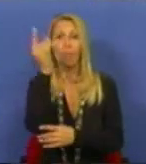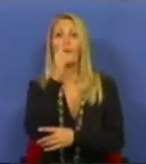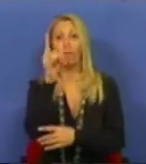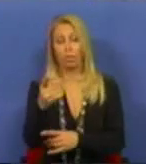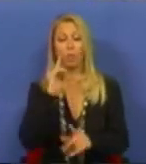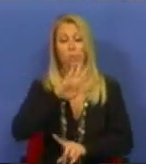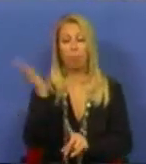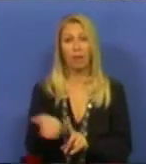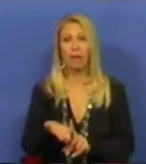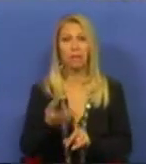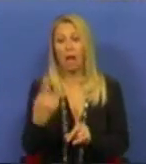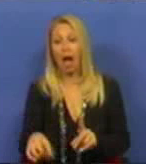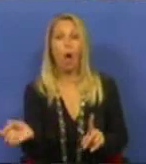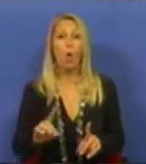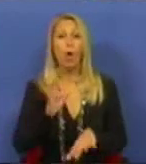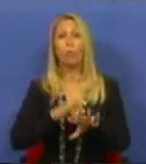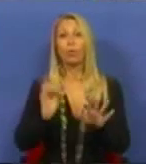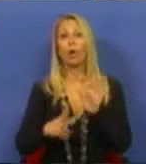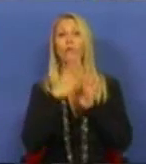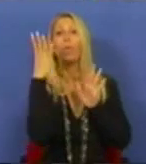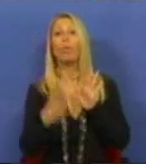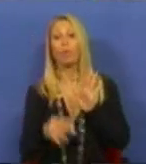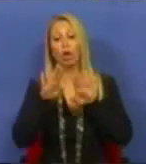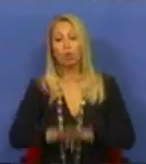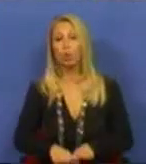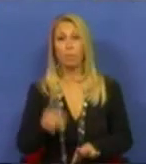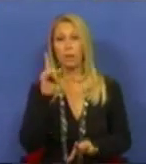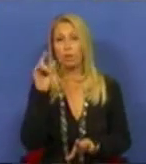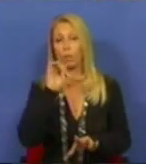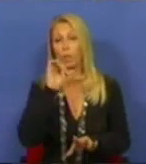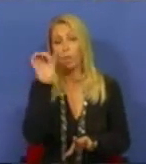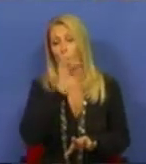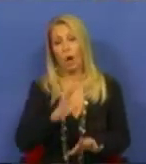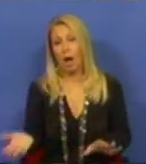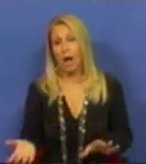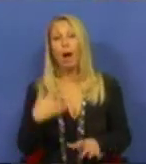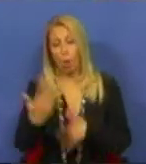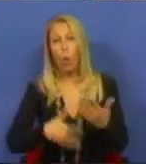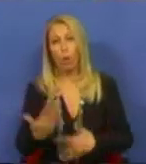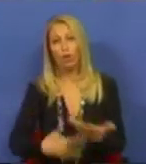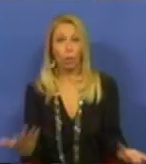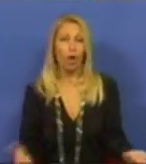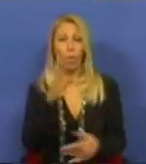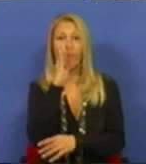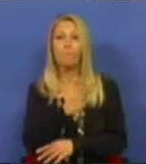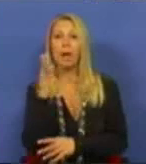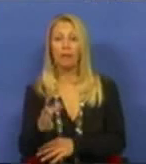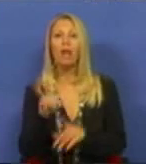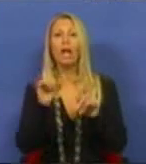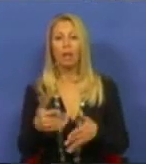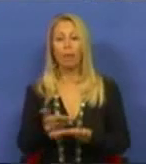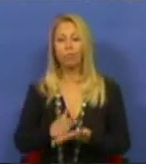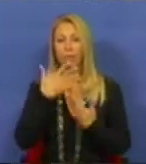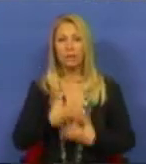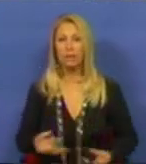penalizados por um modelo que não foi suspenso e portanto continua em vigor e é uma incerteza porque